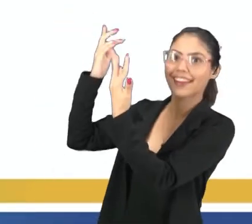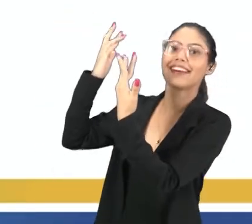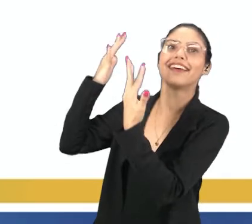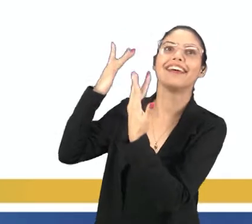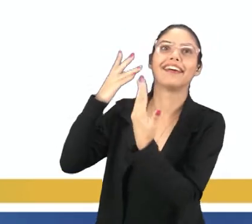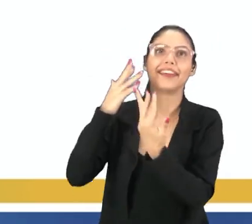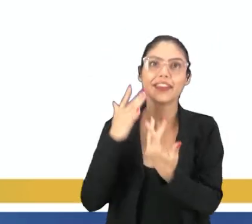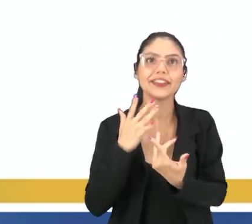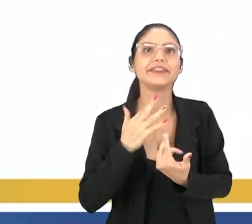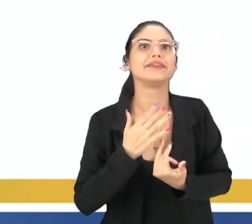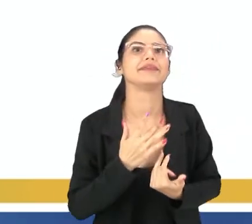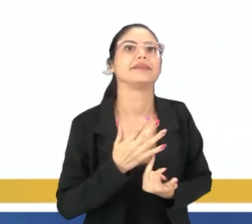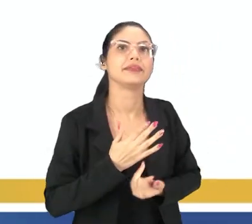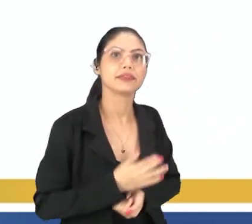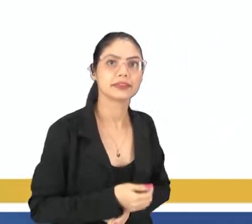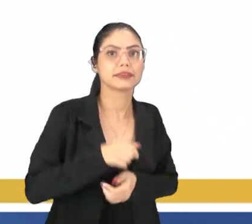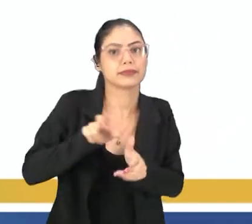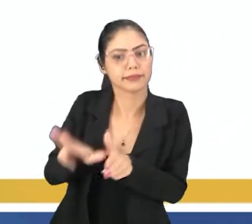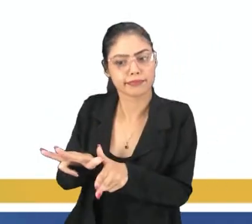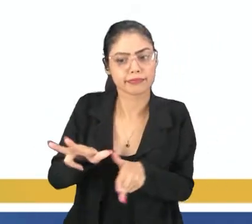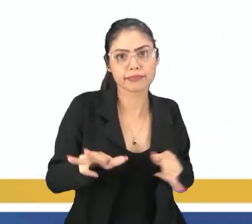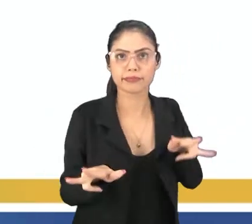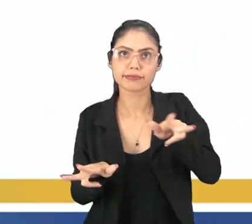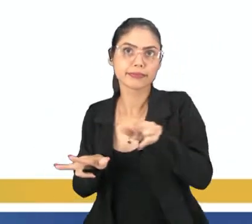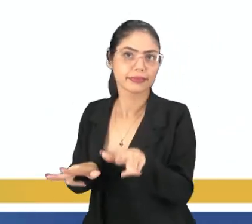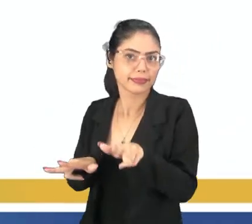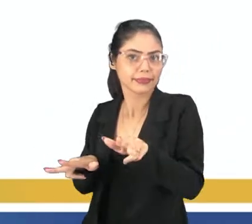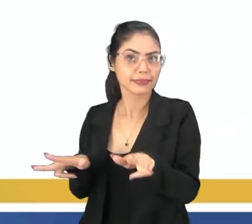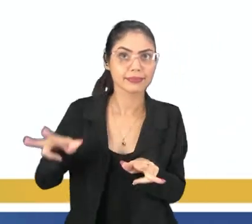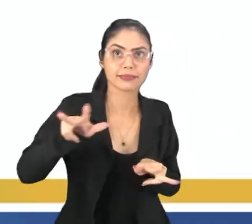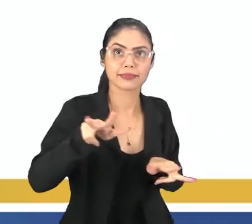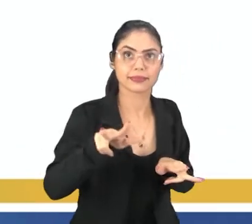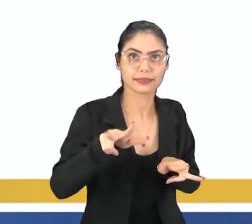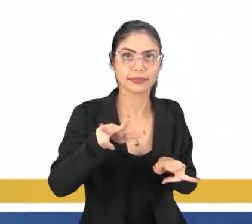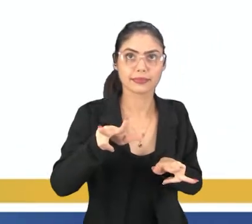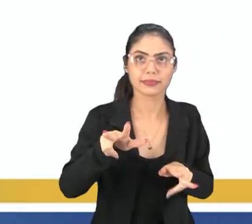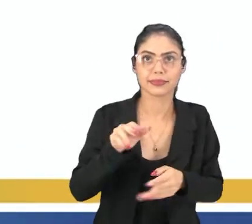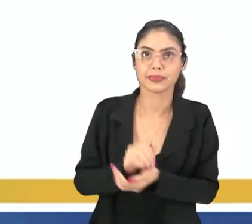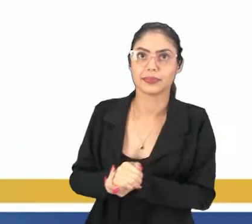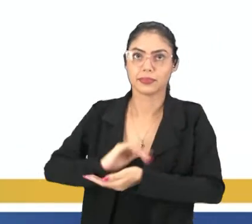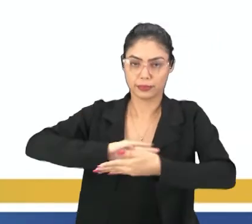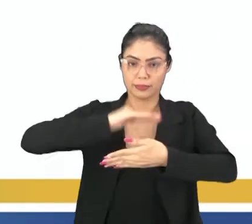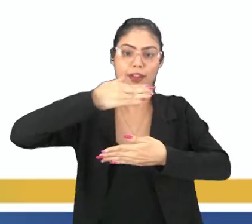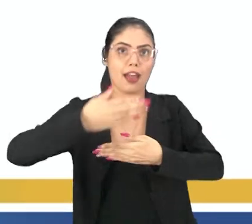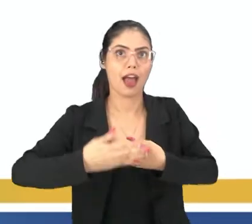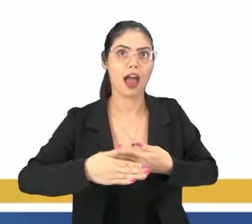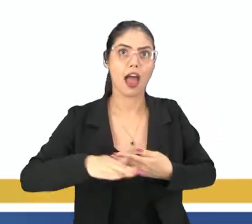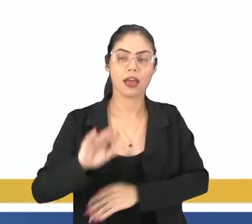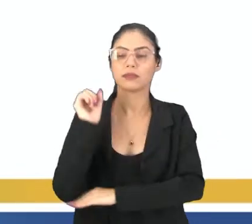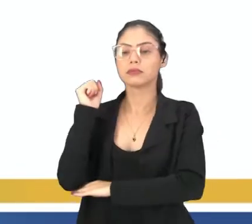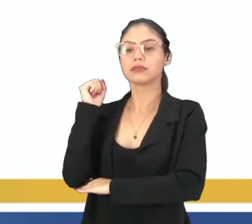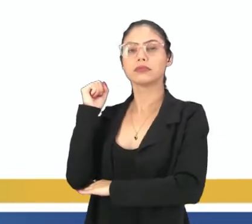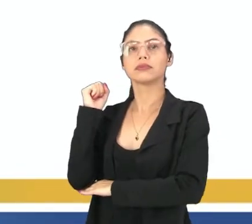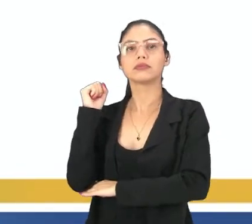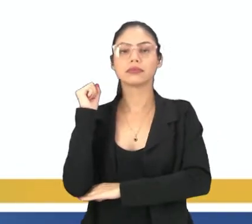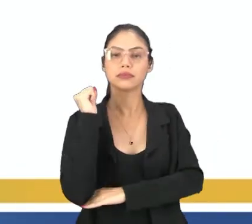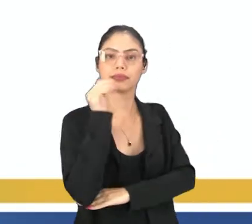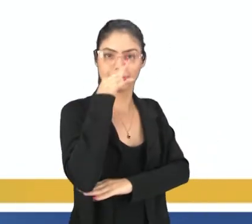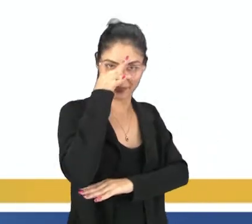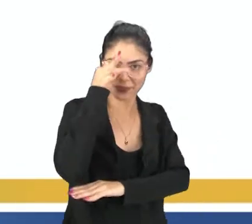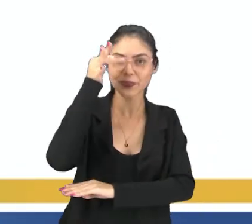raio de sol? Um lagarto entre o muro e a era? Uma estátua da